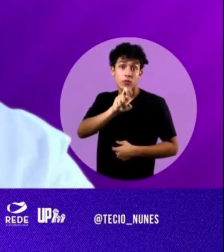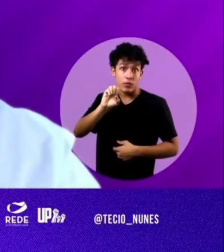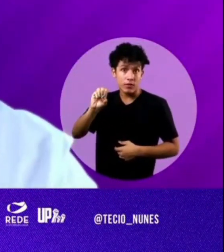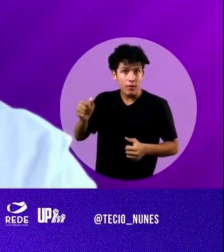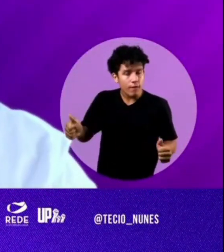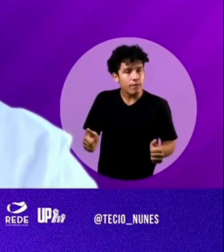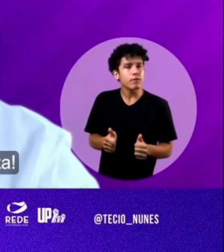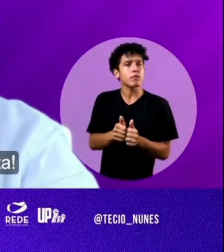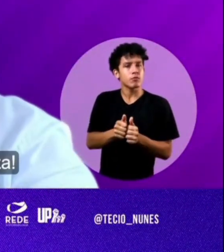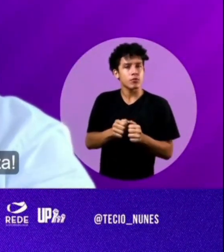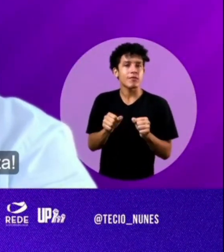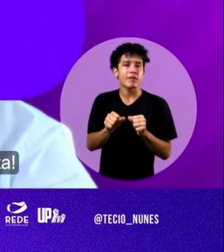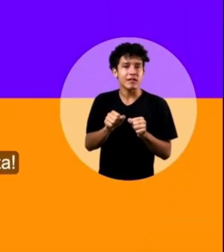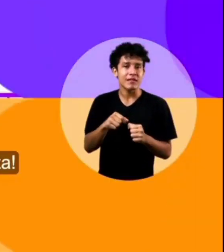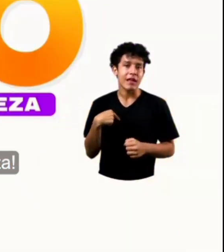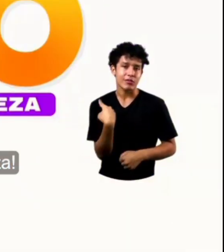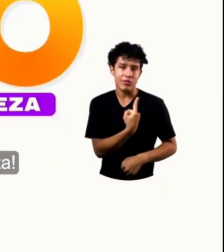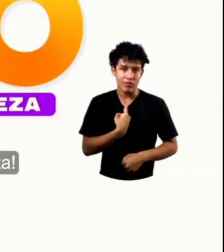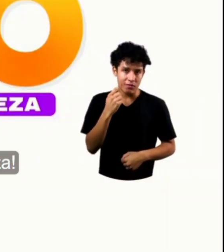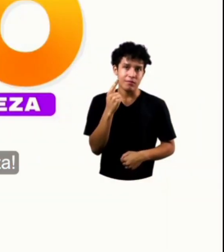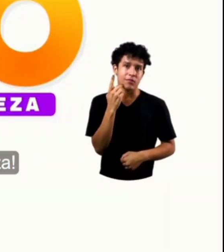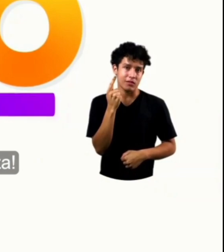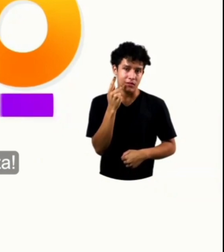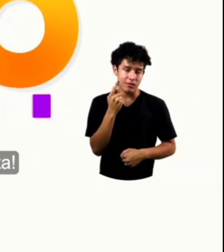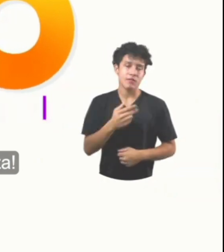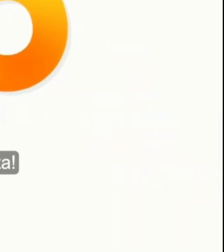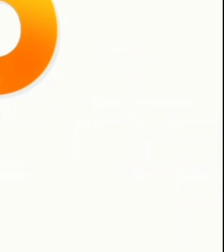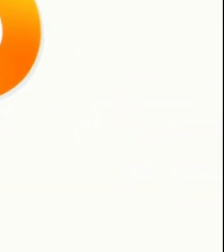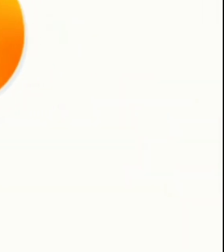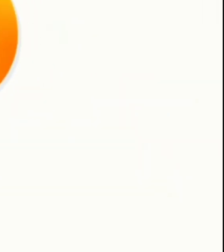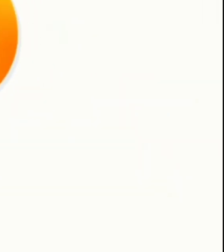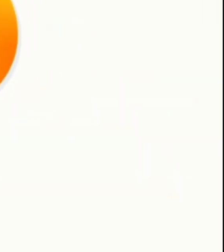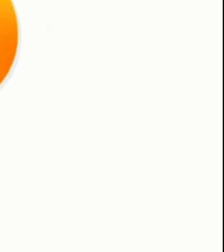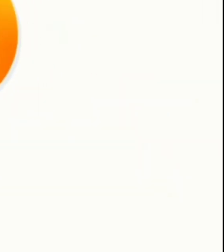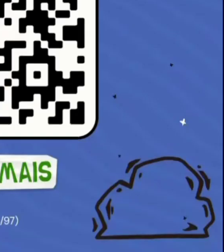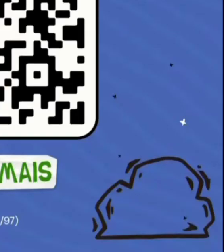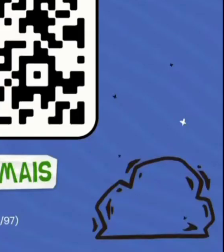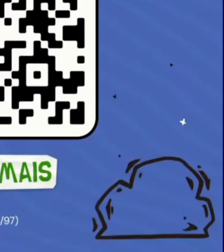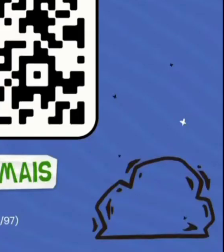meu número é o 50 e vamos juntos para fazer a nossa Fortaleza.